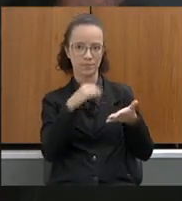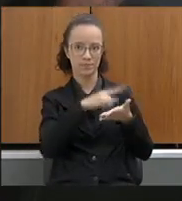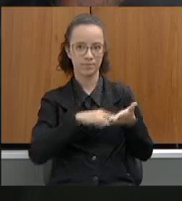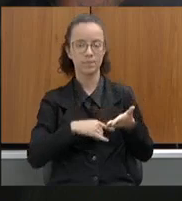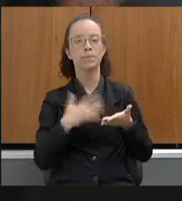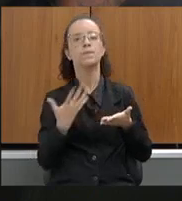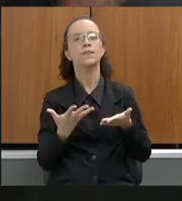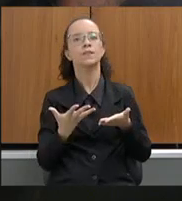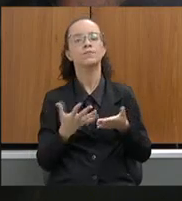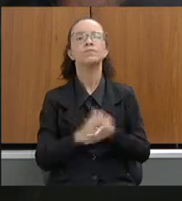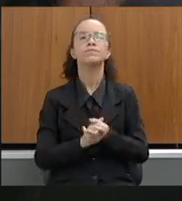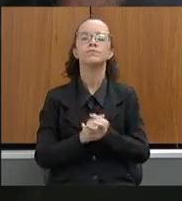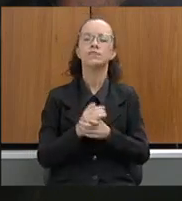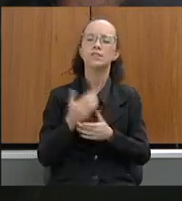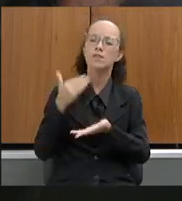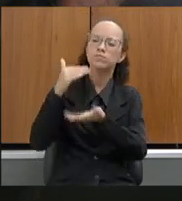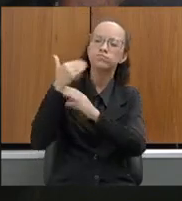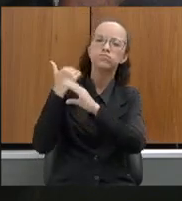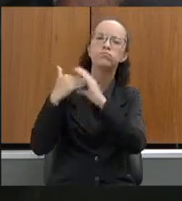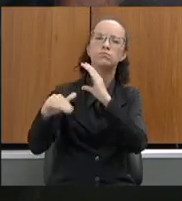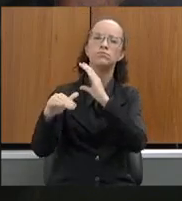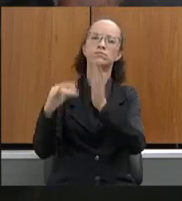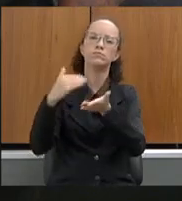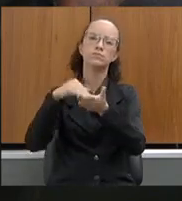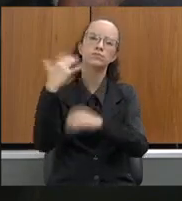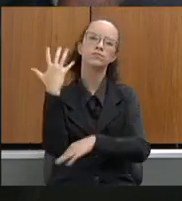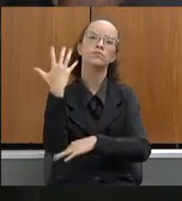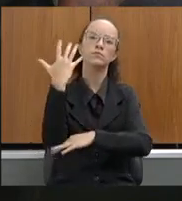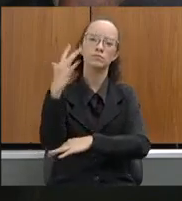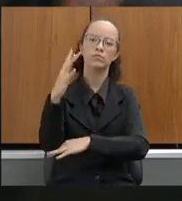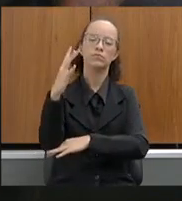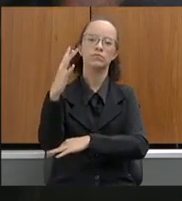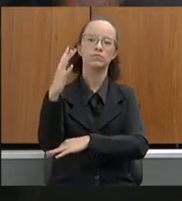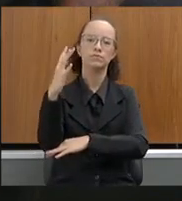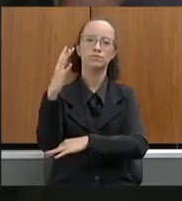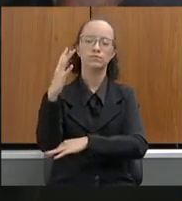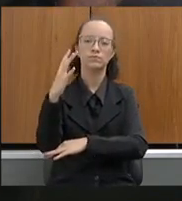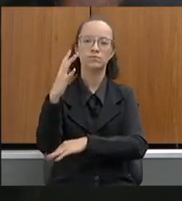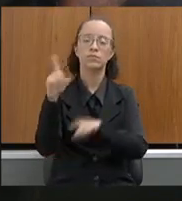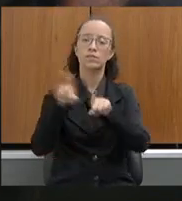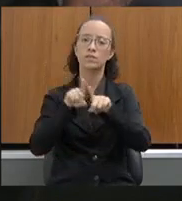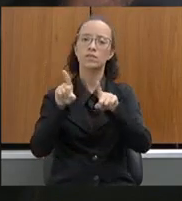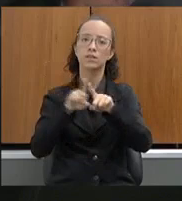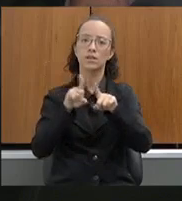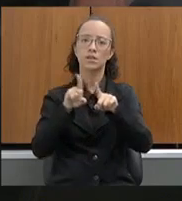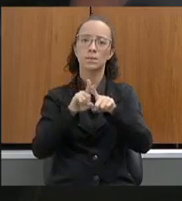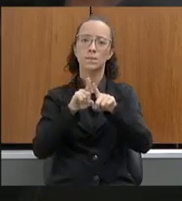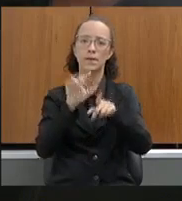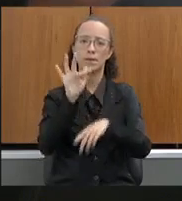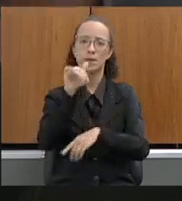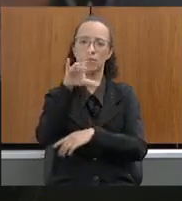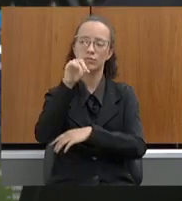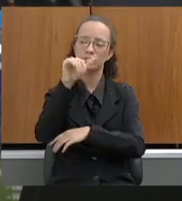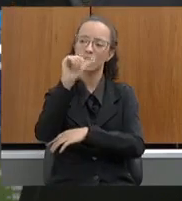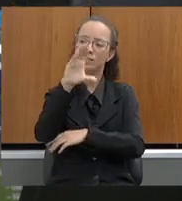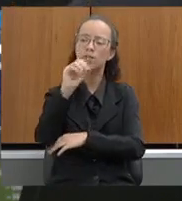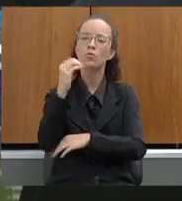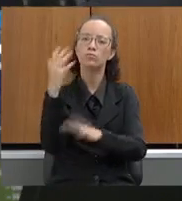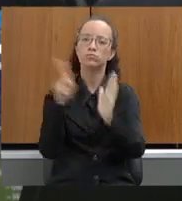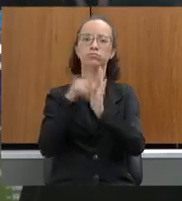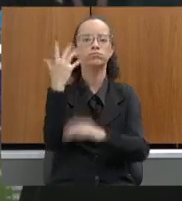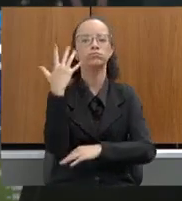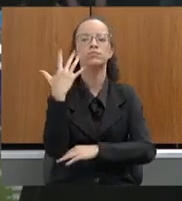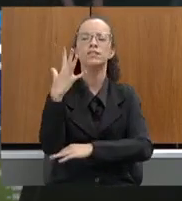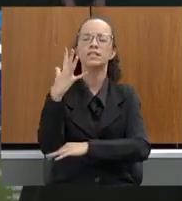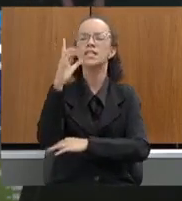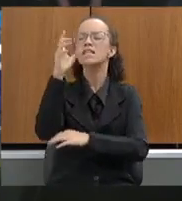Seja encaminhada a Secretaria de Estado de Meio Ambiente sobre o desenvolvimento sustentável, a Fundação Estadual de Meio Ambiente pedir informações que esclareçam de